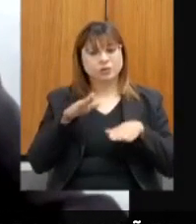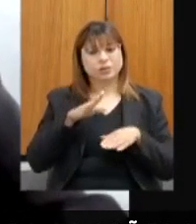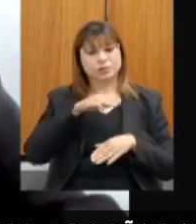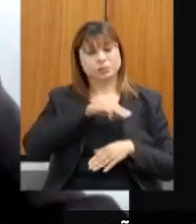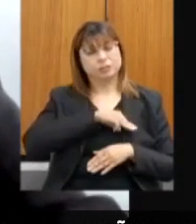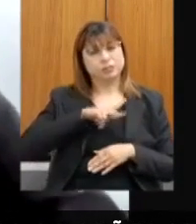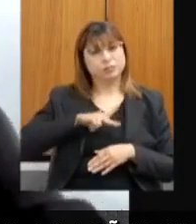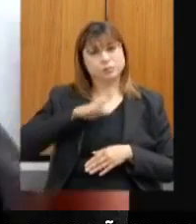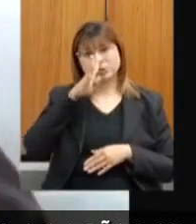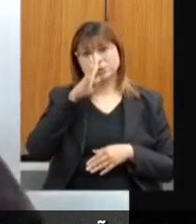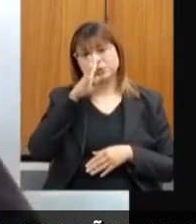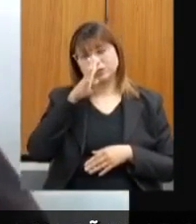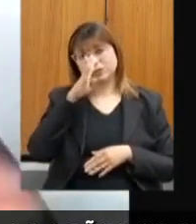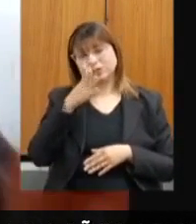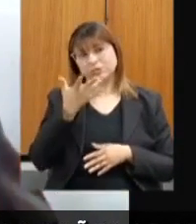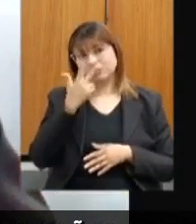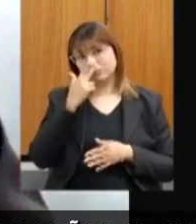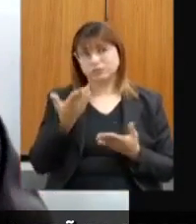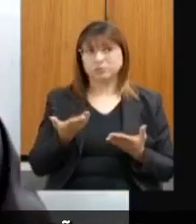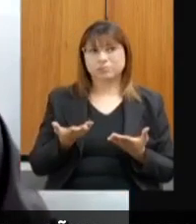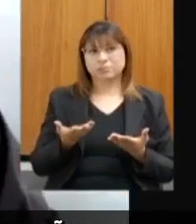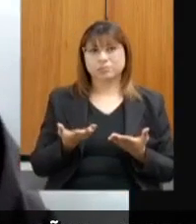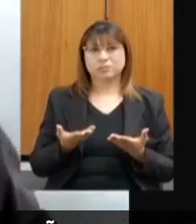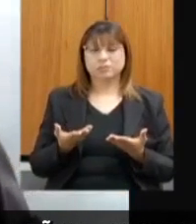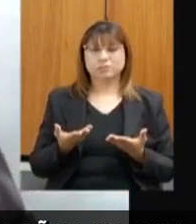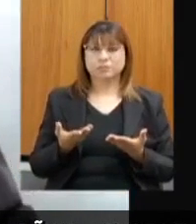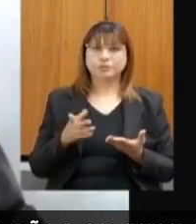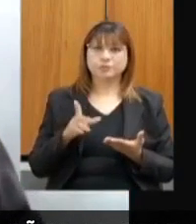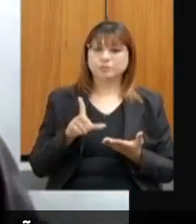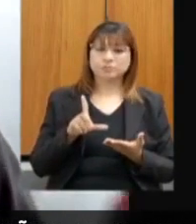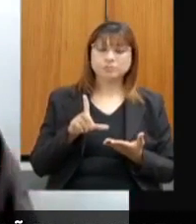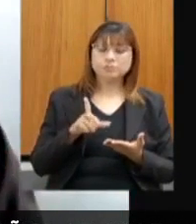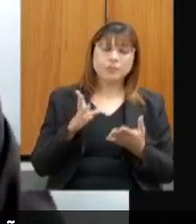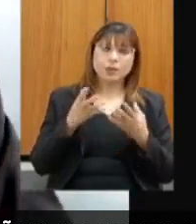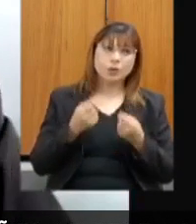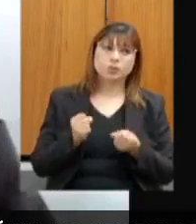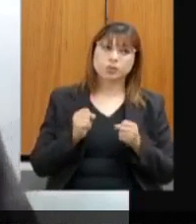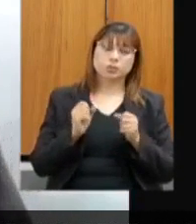Público de não seccionar o investimento.